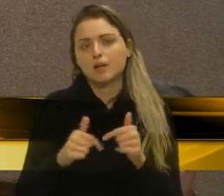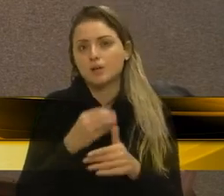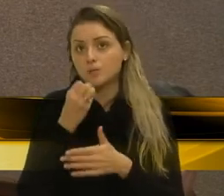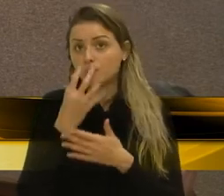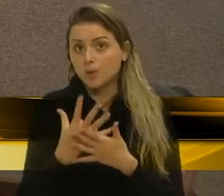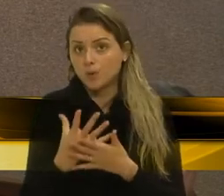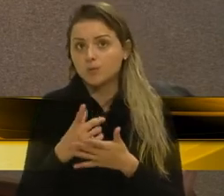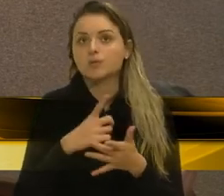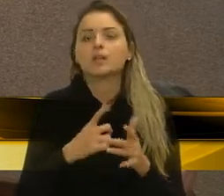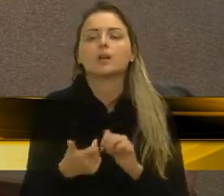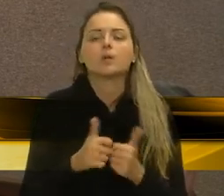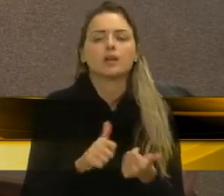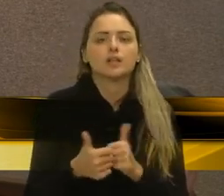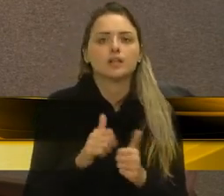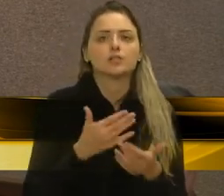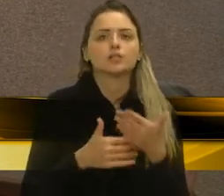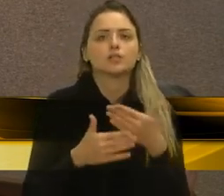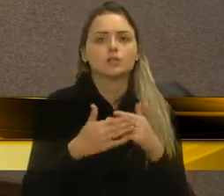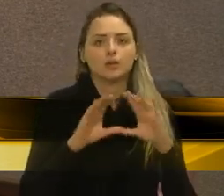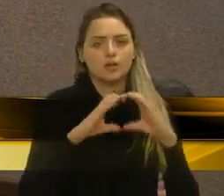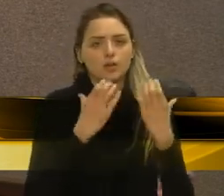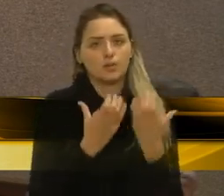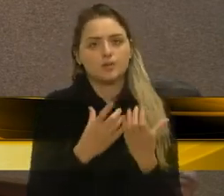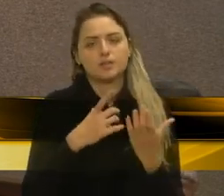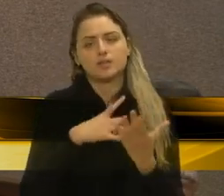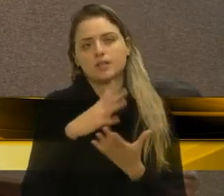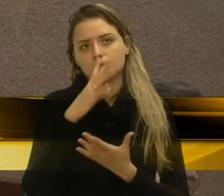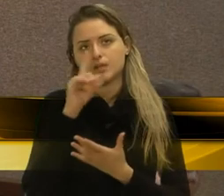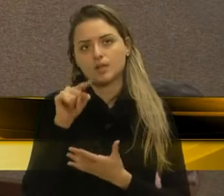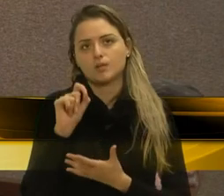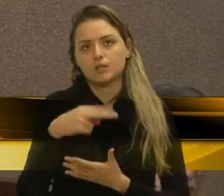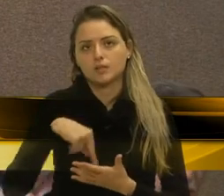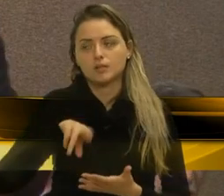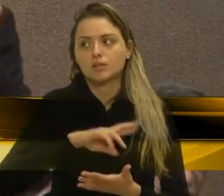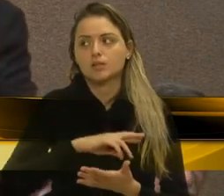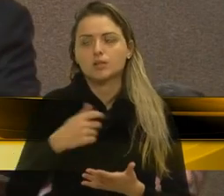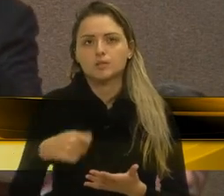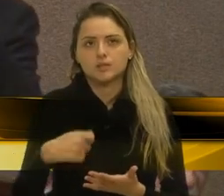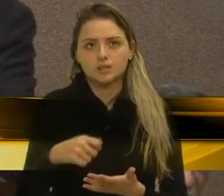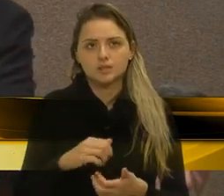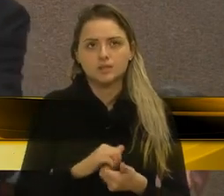e assim que a nossa comunidade, fica contemplada como um todo, é isso que nós precisamos, então,